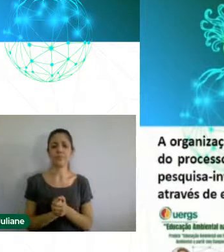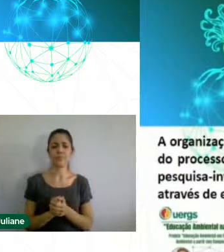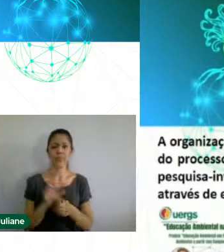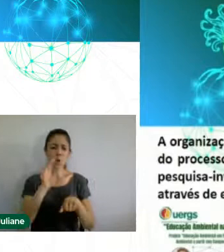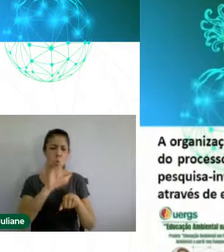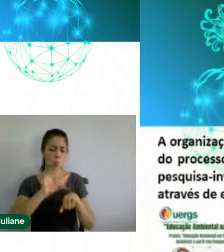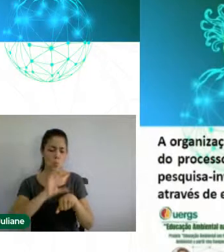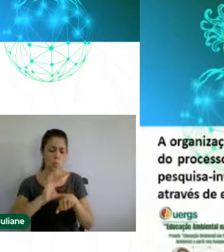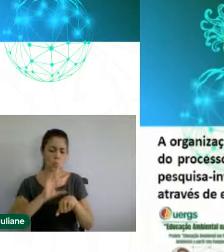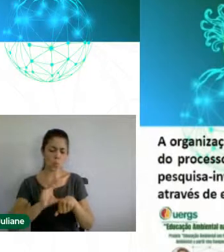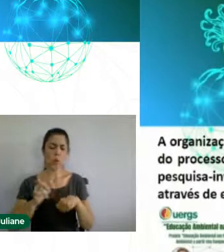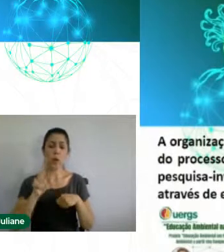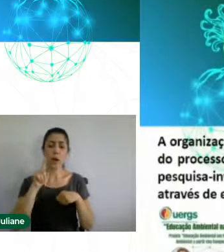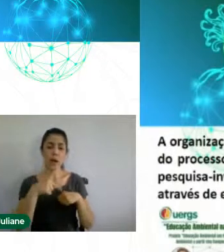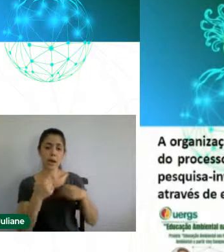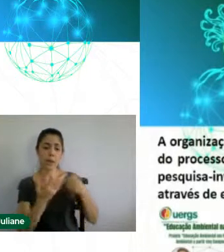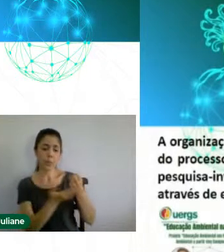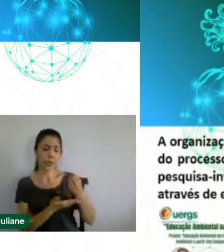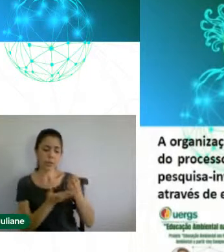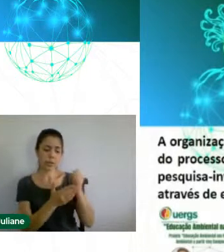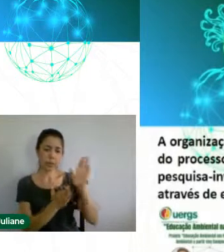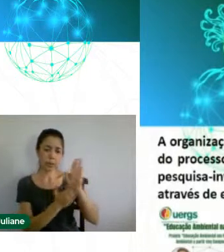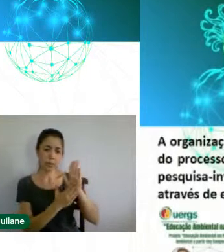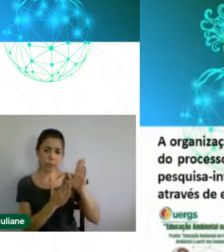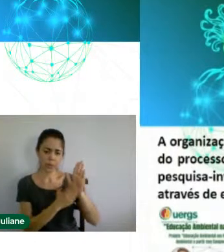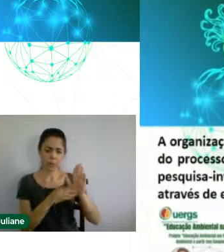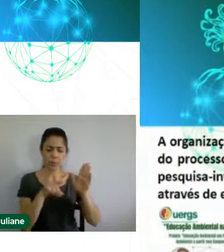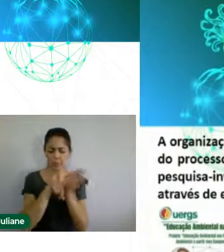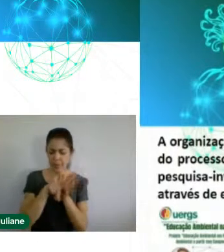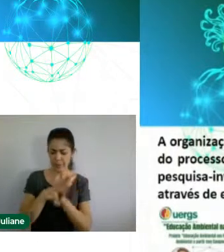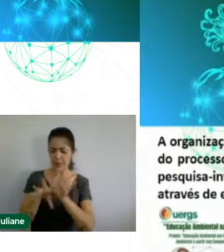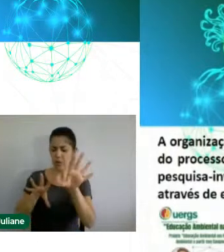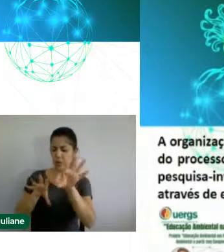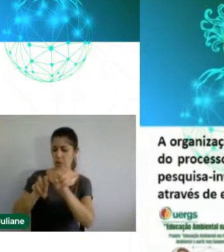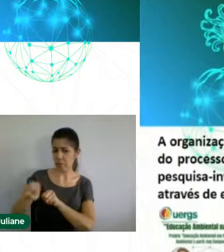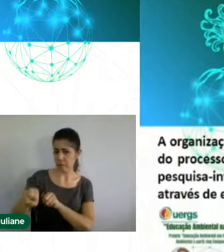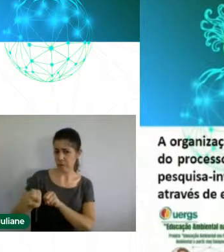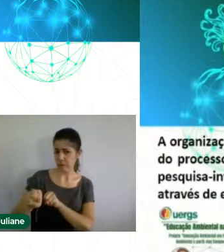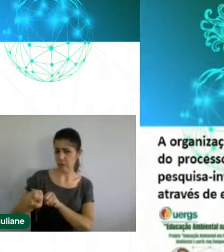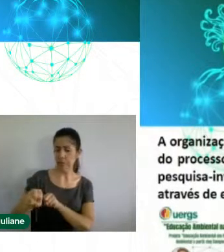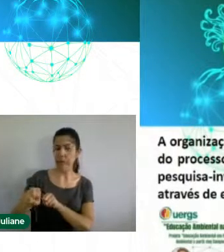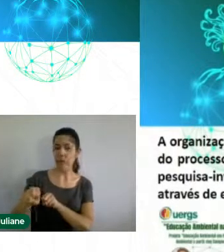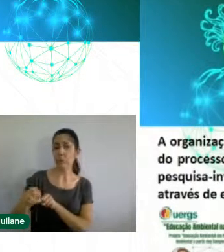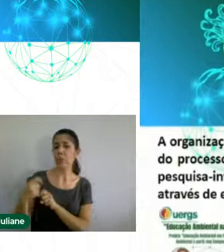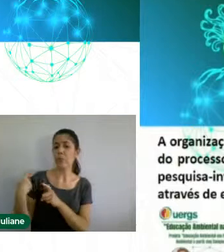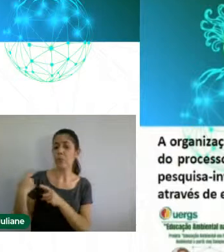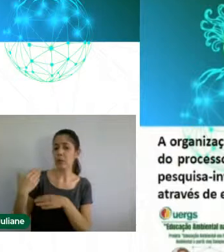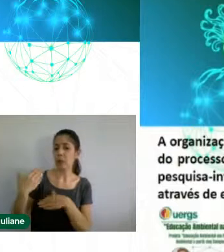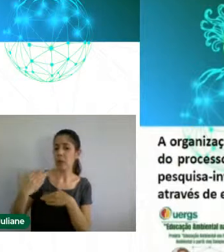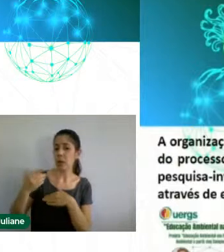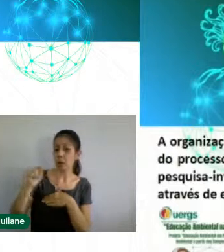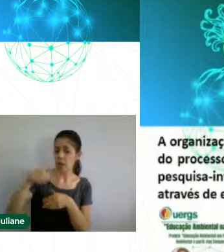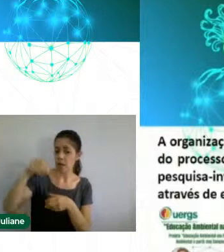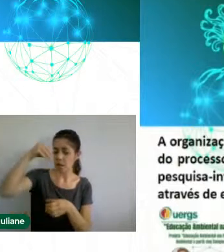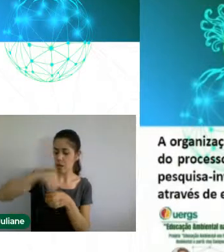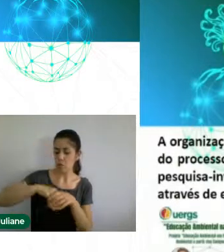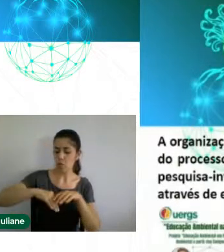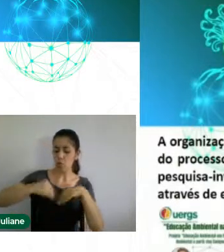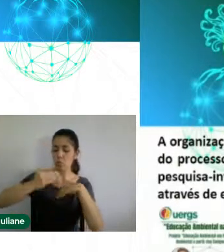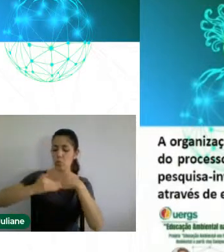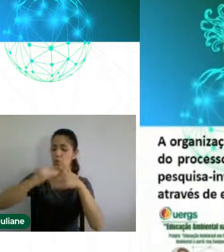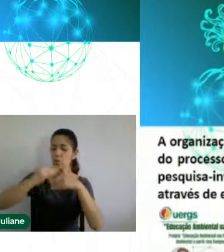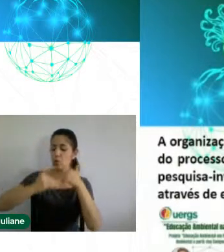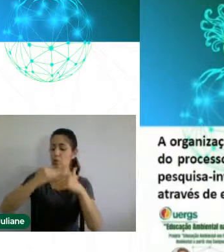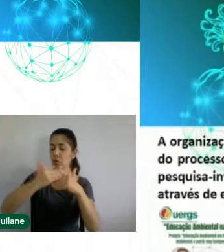Formação de Longaresi e Silva como parte do processo de desenvolvimento profissional com a